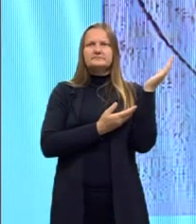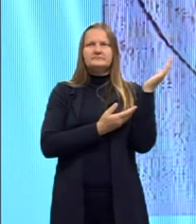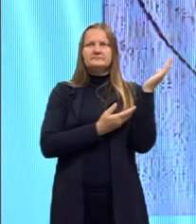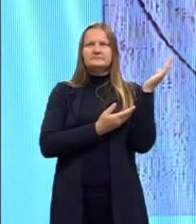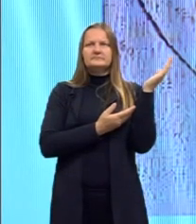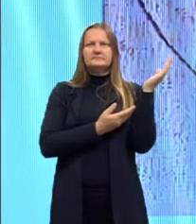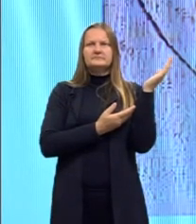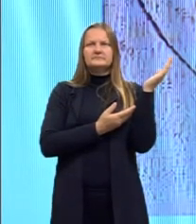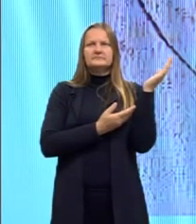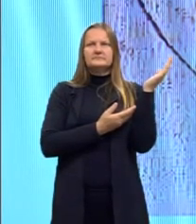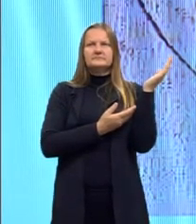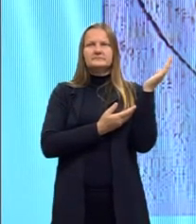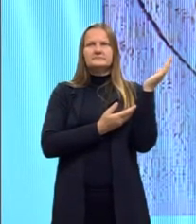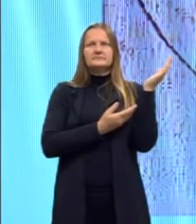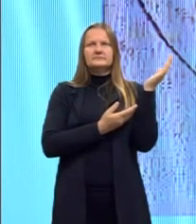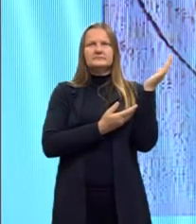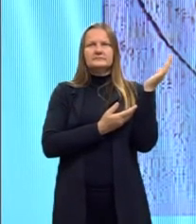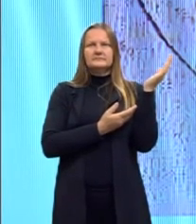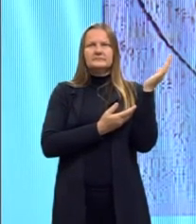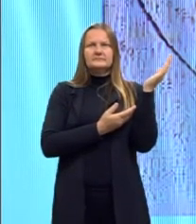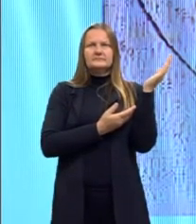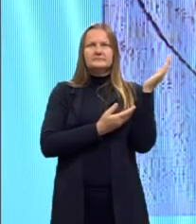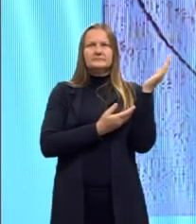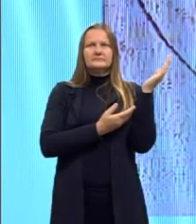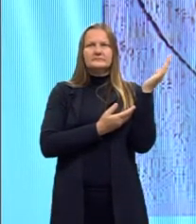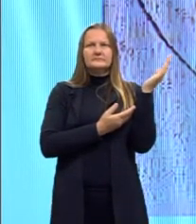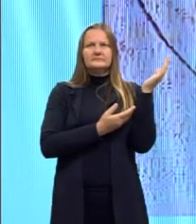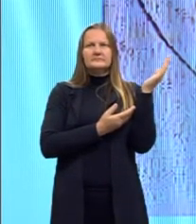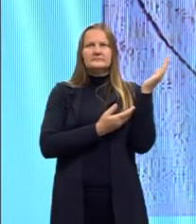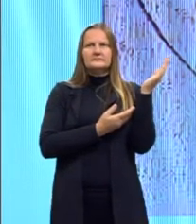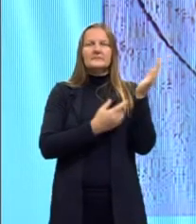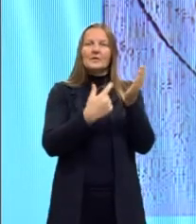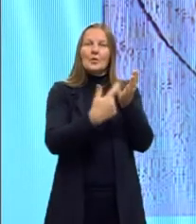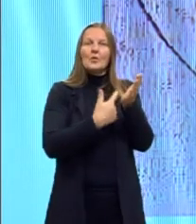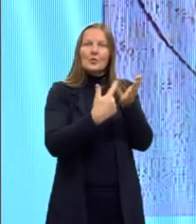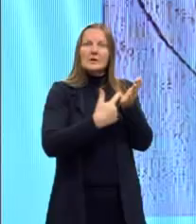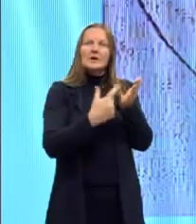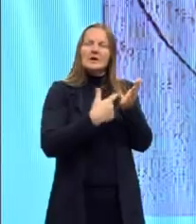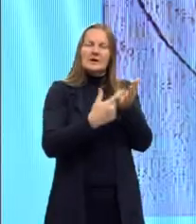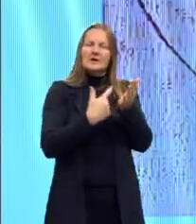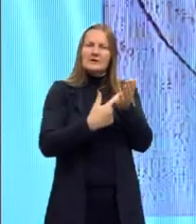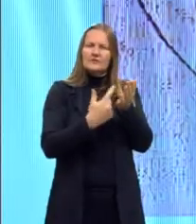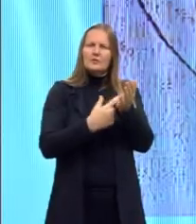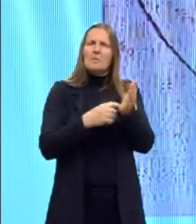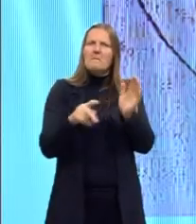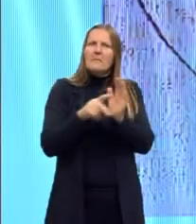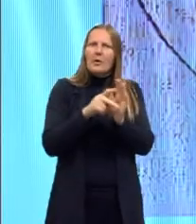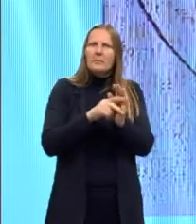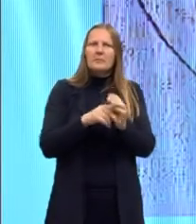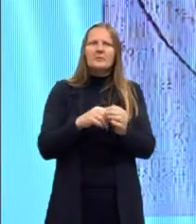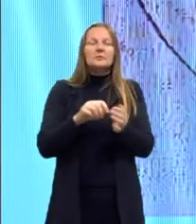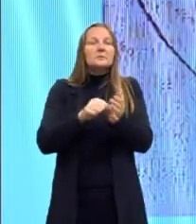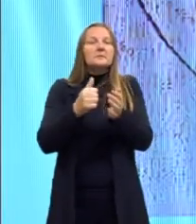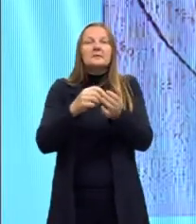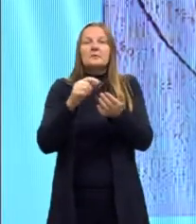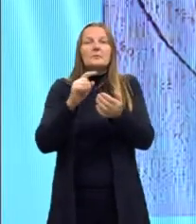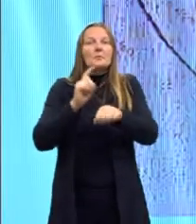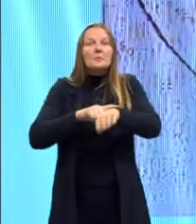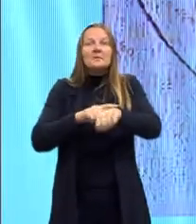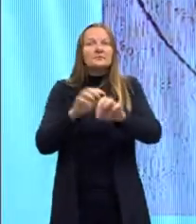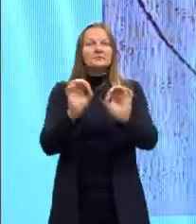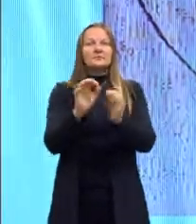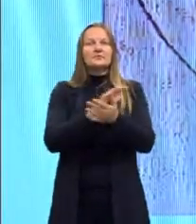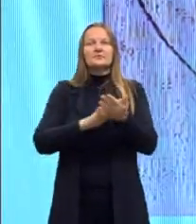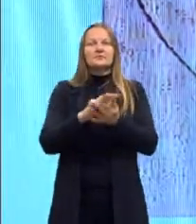Mas, cara, isso aqui foi tirado do Marcos Vitrúvio, de um livro do Marcos Vitrúvio, foi bem complicado, não ocorreu isso no primeiro momento. Então essa